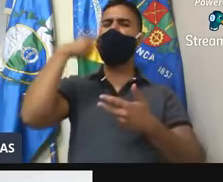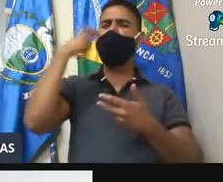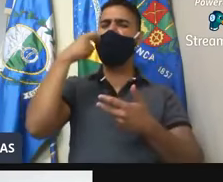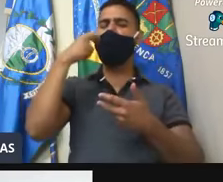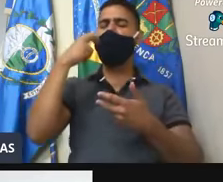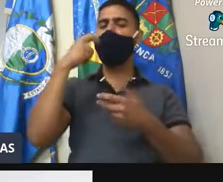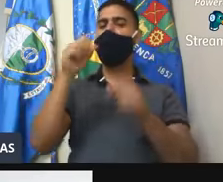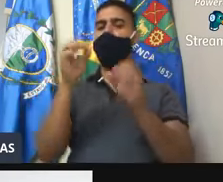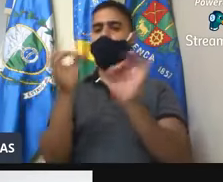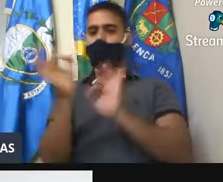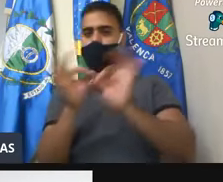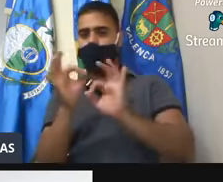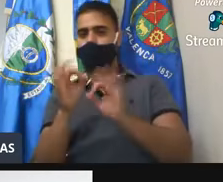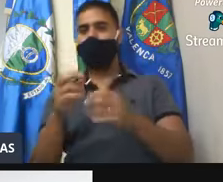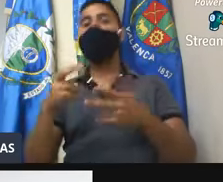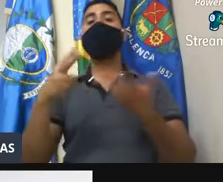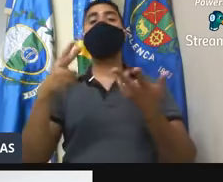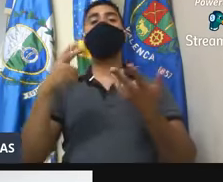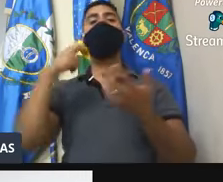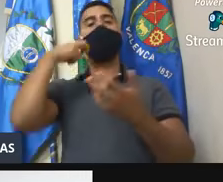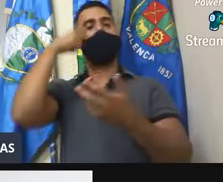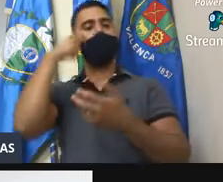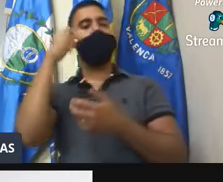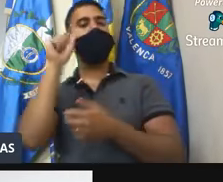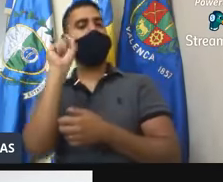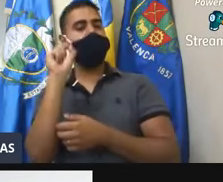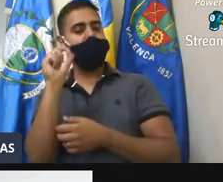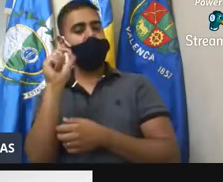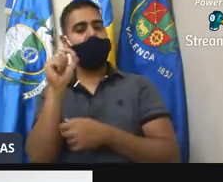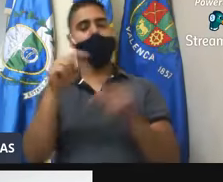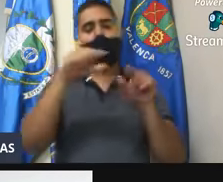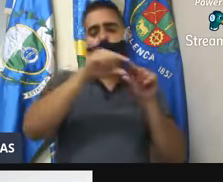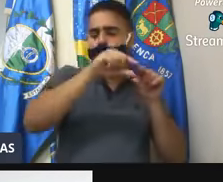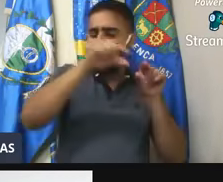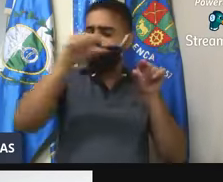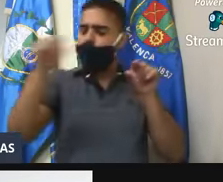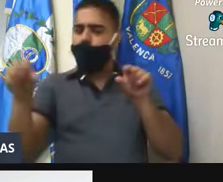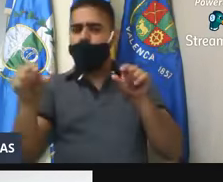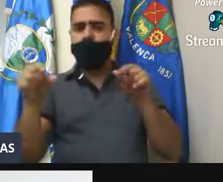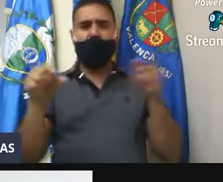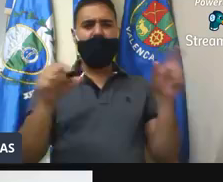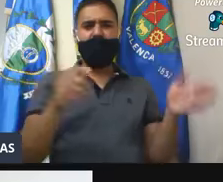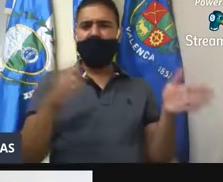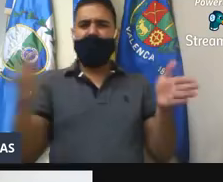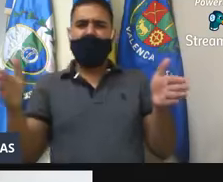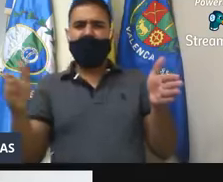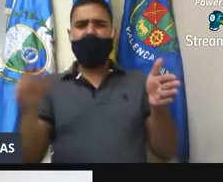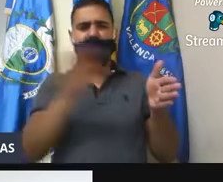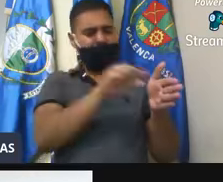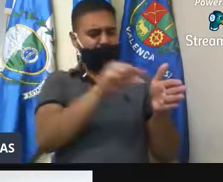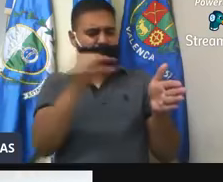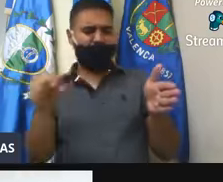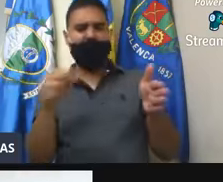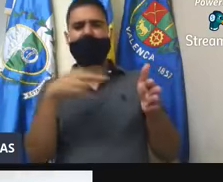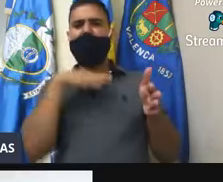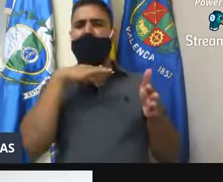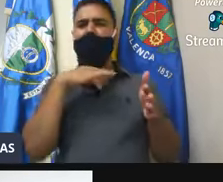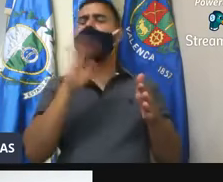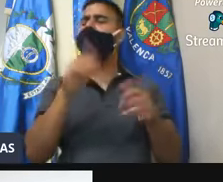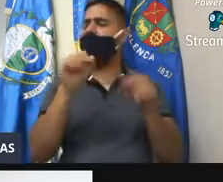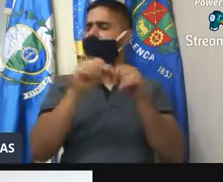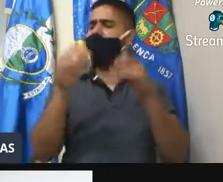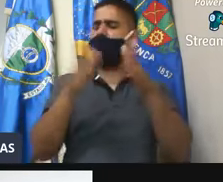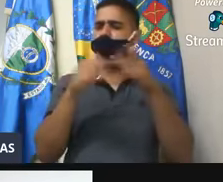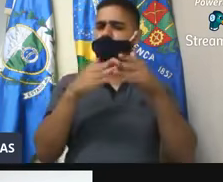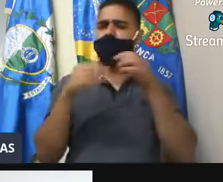Pronto, editor, agora eu vou falar. Está vergonhoso. Aponte que liga a Zilma Soares e a Antônia Leite. Já fiz uma indicação. O vereador Silvio, no primeiro mandato dele,